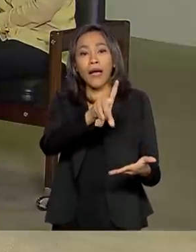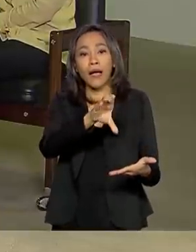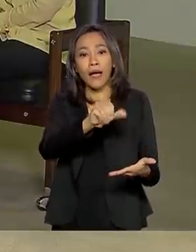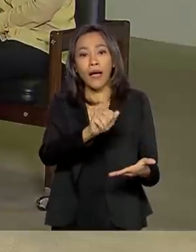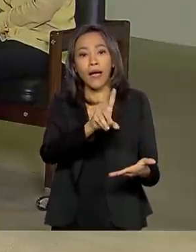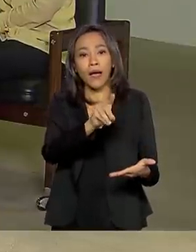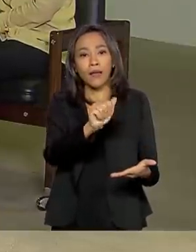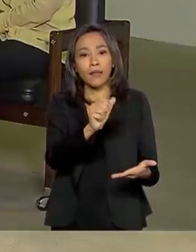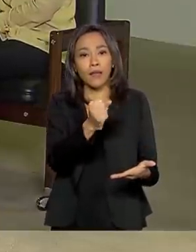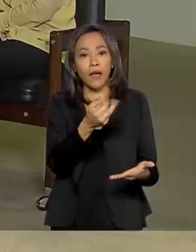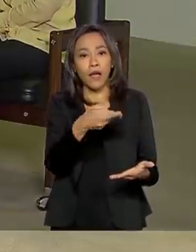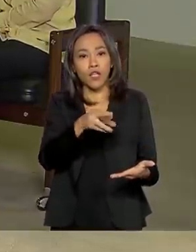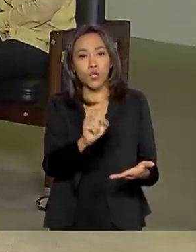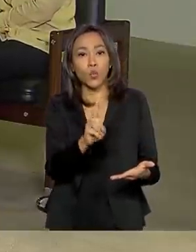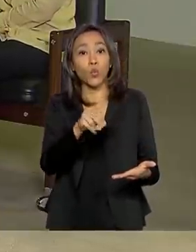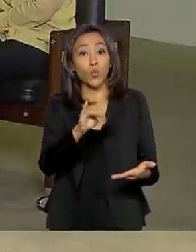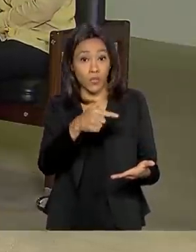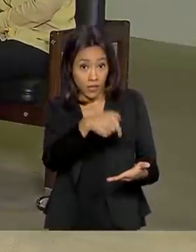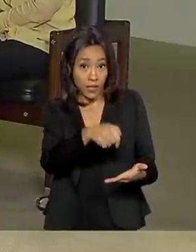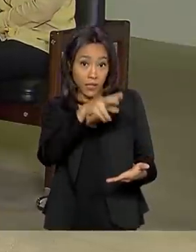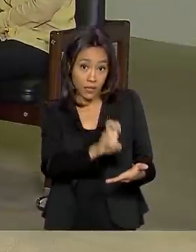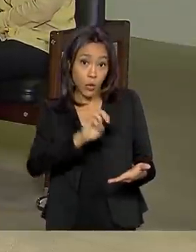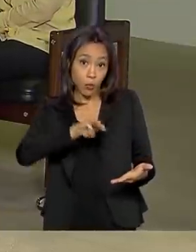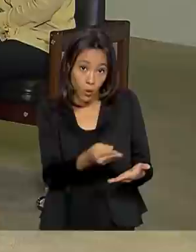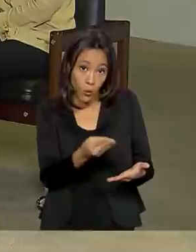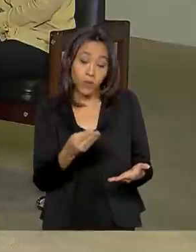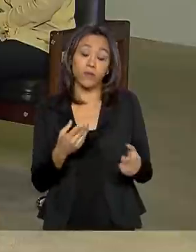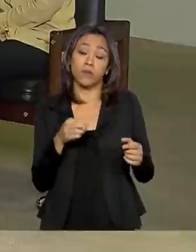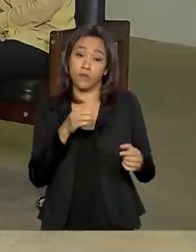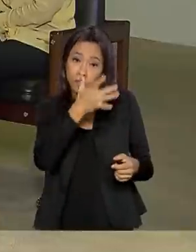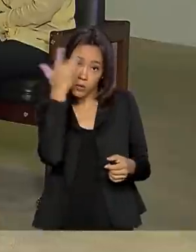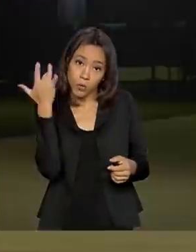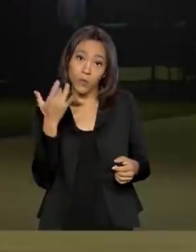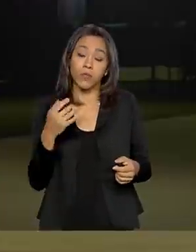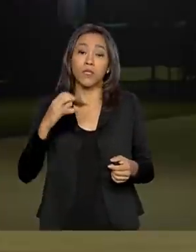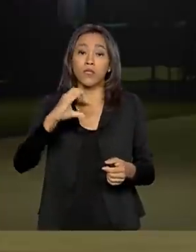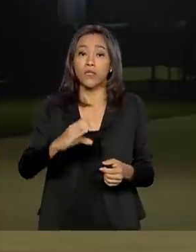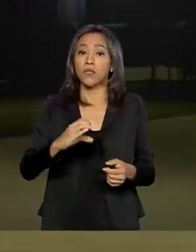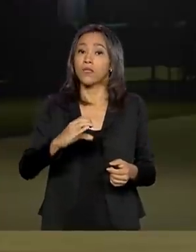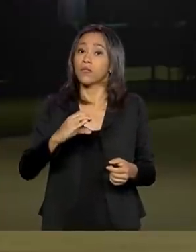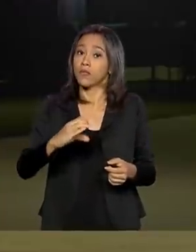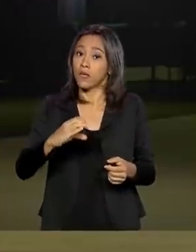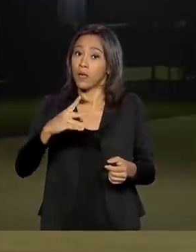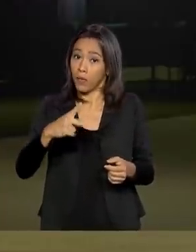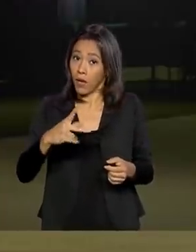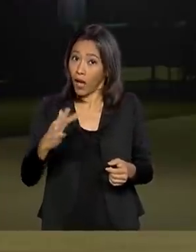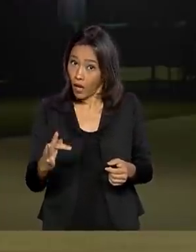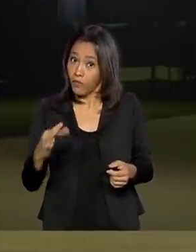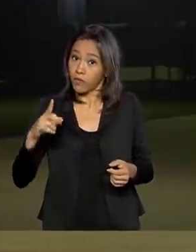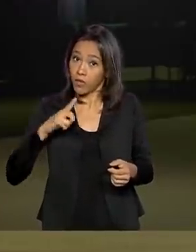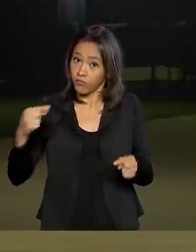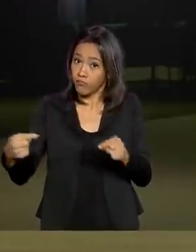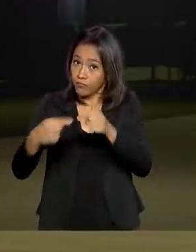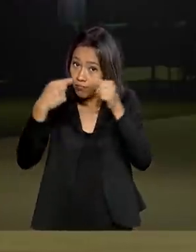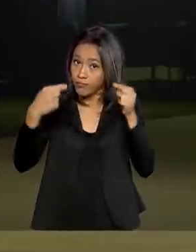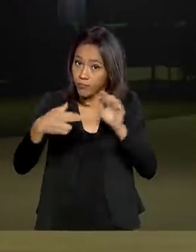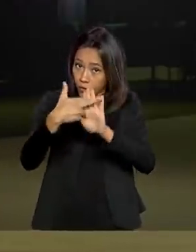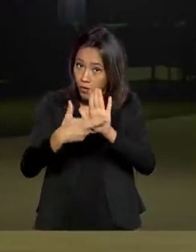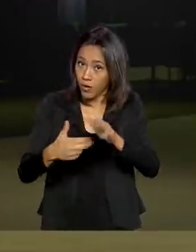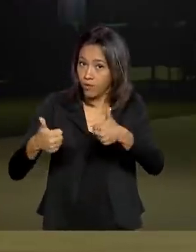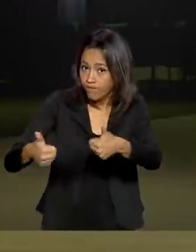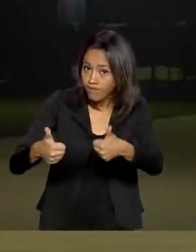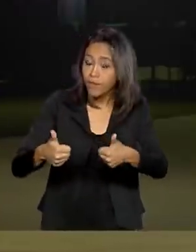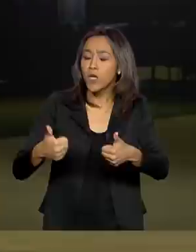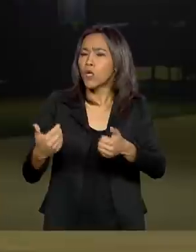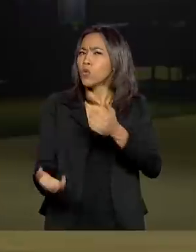São, já disse, milhões de pessoas. 65 milhões têm CPF. Só para ver o trabalho, no último mês nós